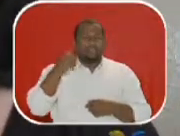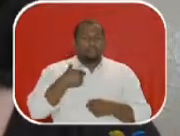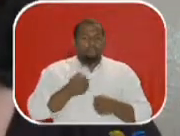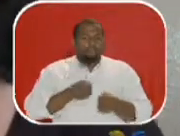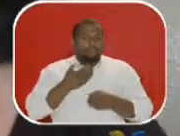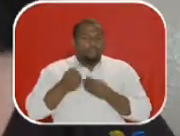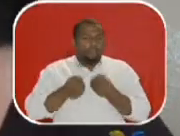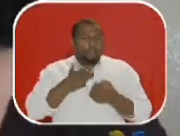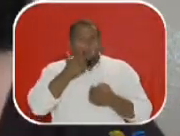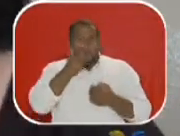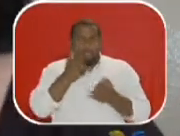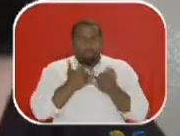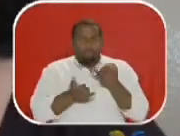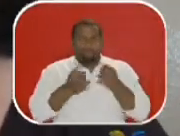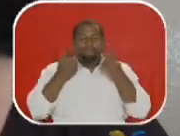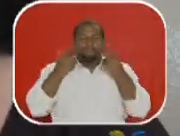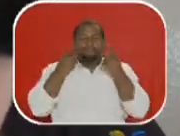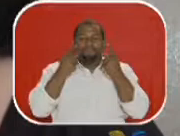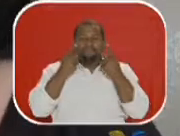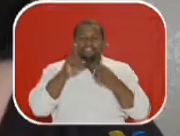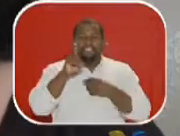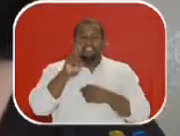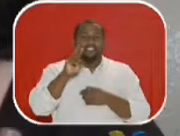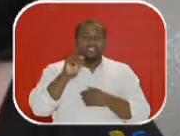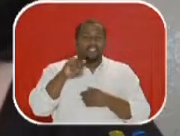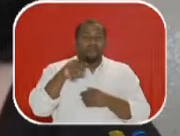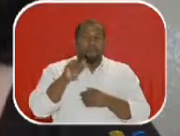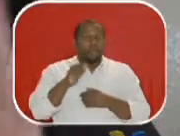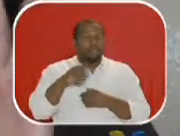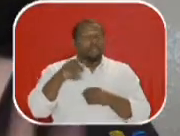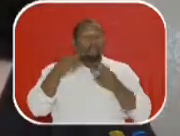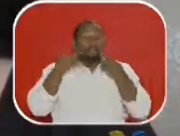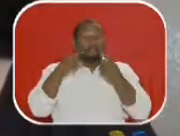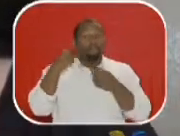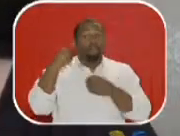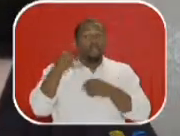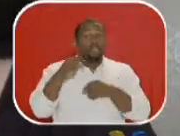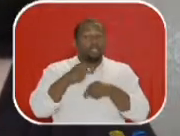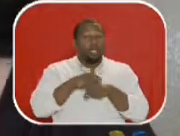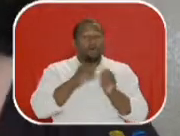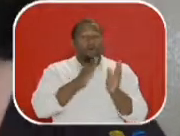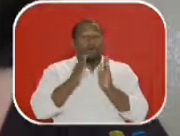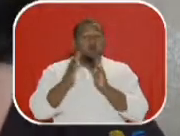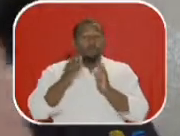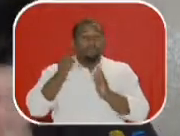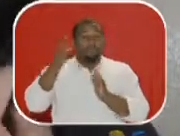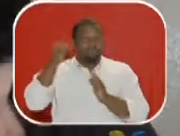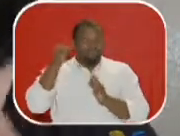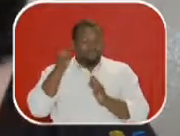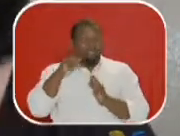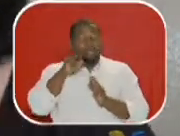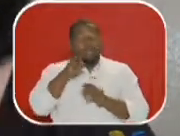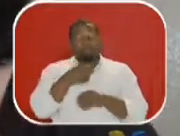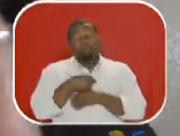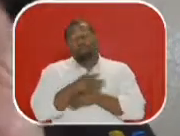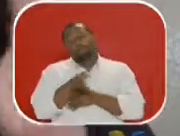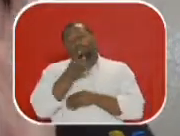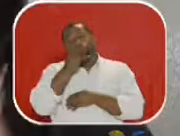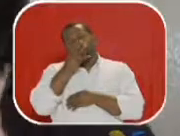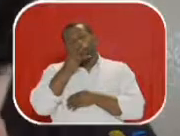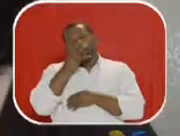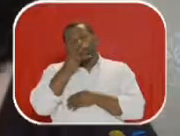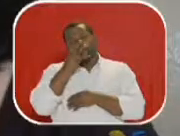de drama, mas é importante dizer, modelo esse que ele extraiu do teatro do seu tempo, quer dizer, ele não inventou aquilo, ele